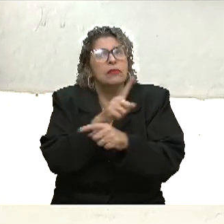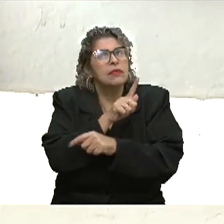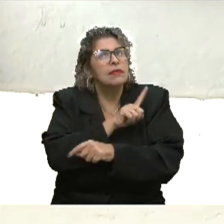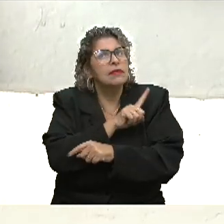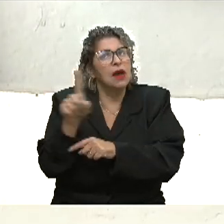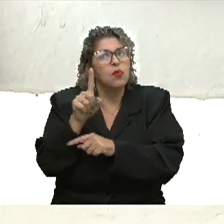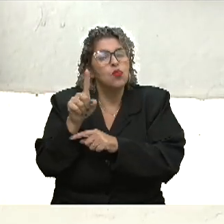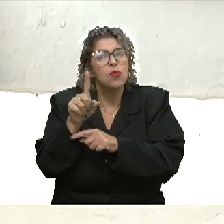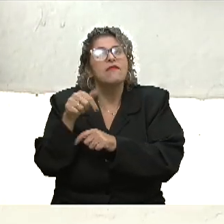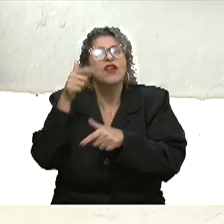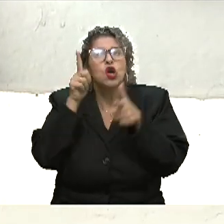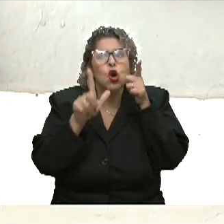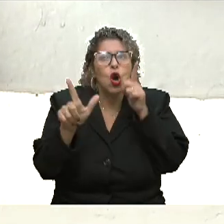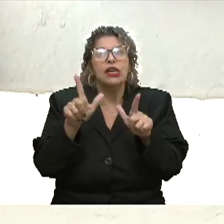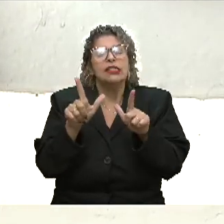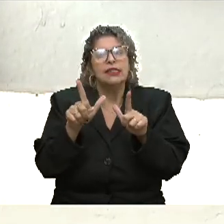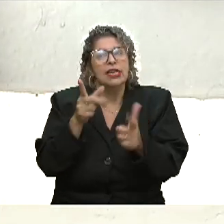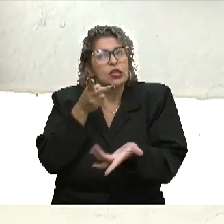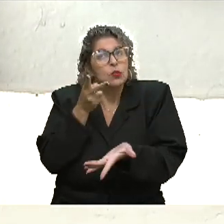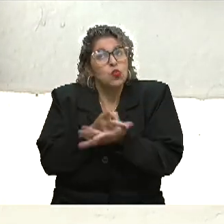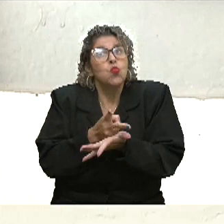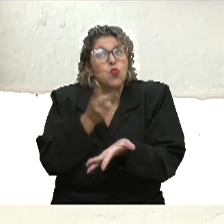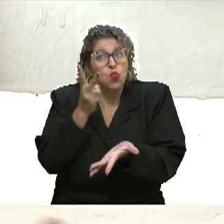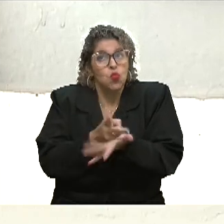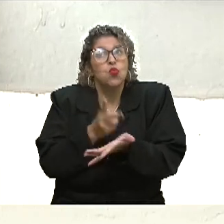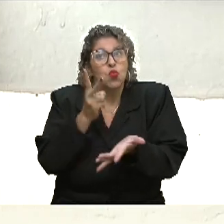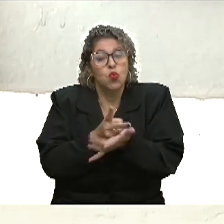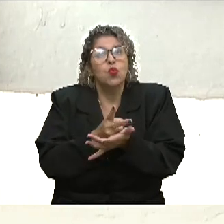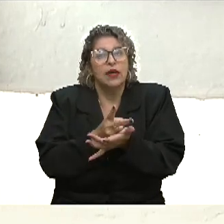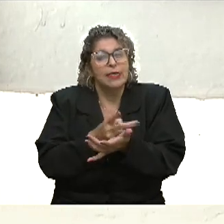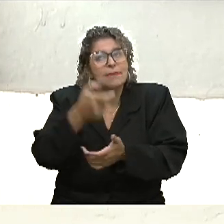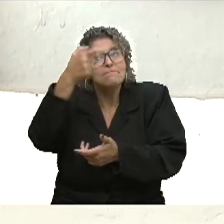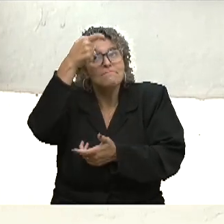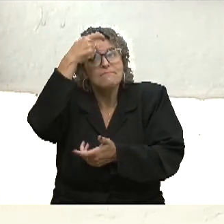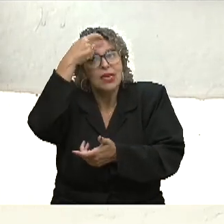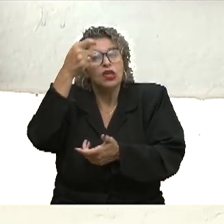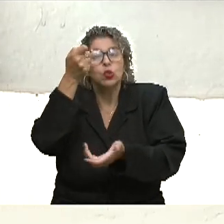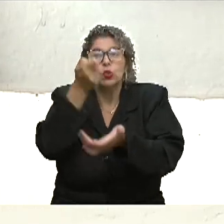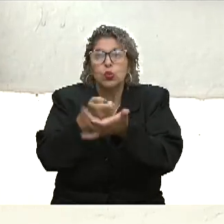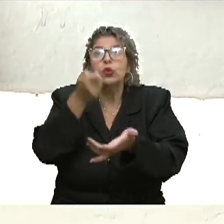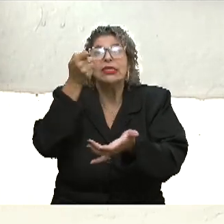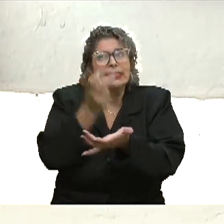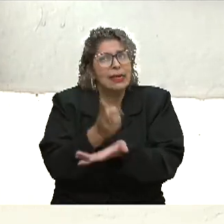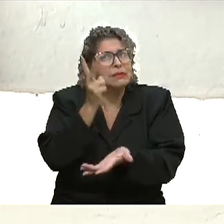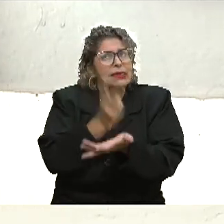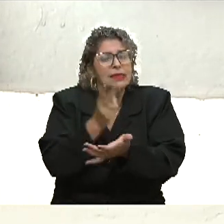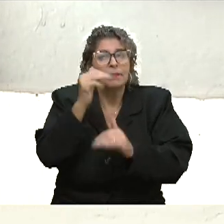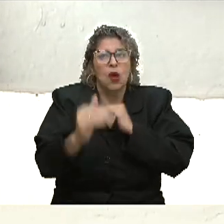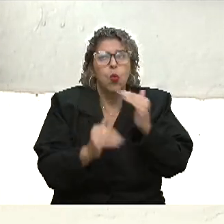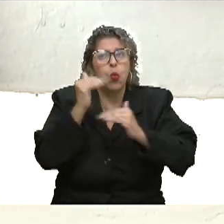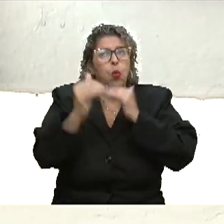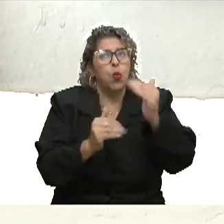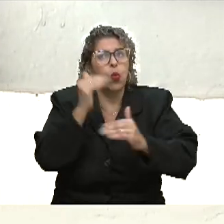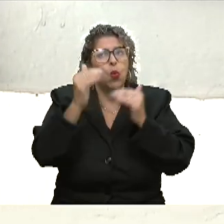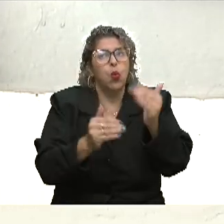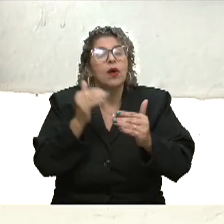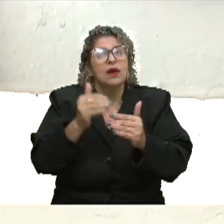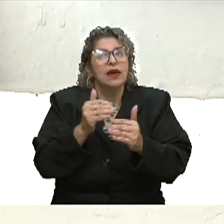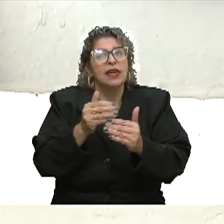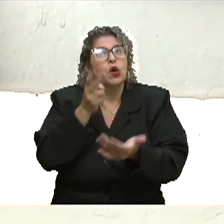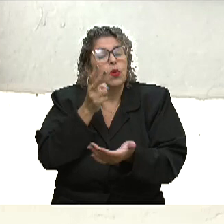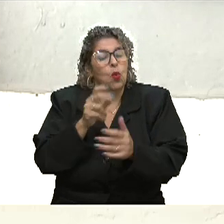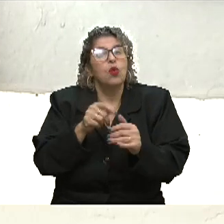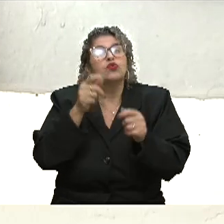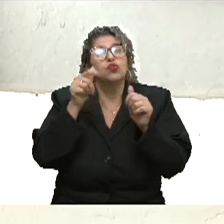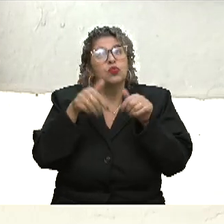conquistado. Então, a gente tem que manter e ter sempre em si mente, né, que a gente tem que continuar lutando para avançar e manter aquilo que a gente já